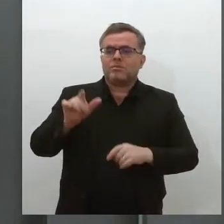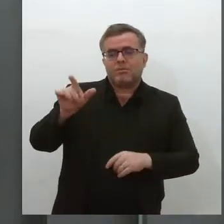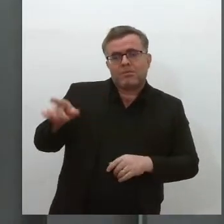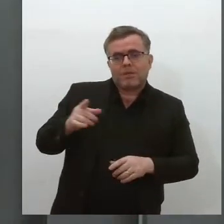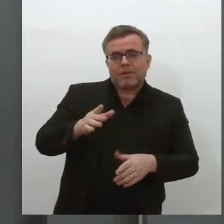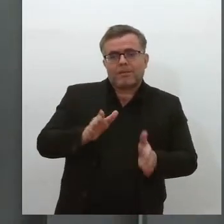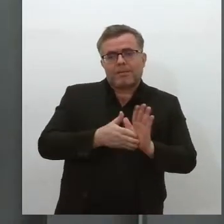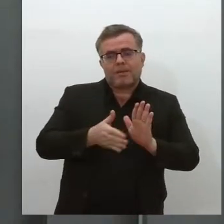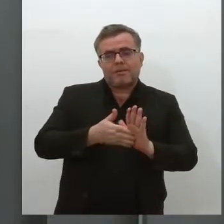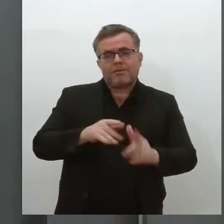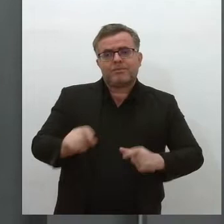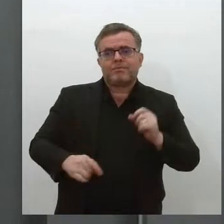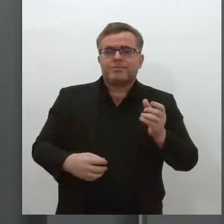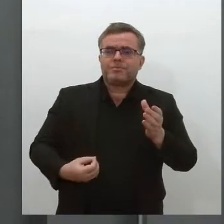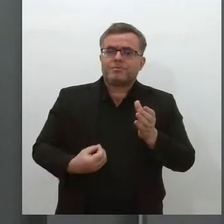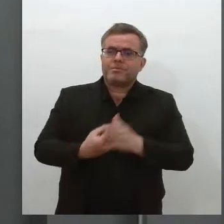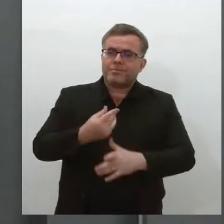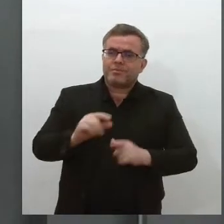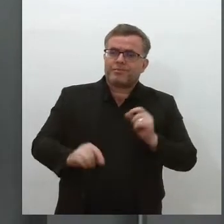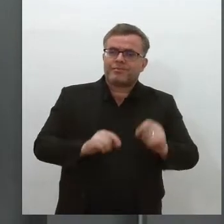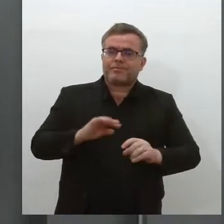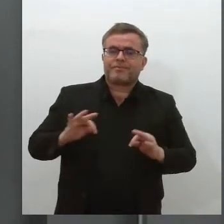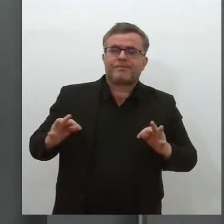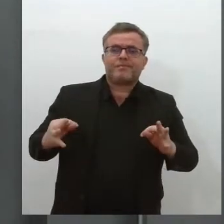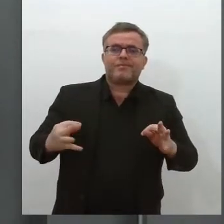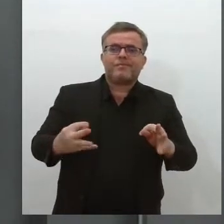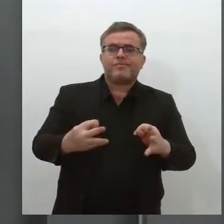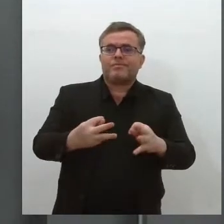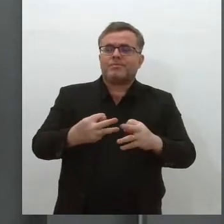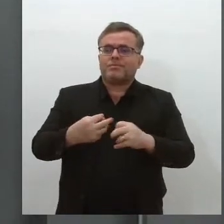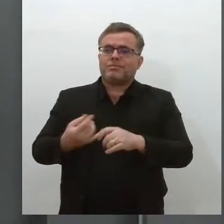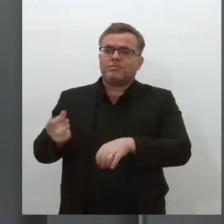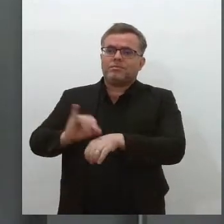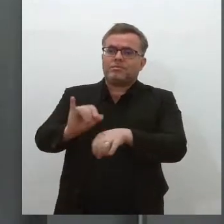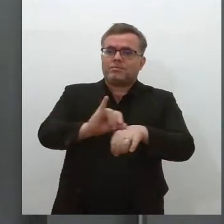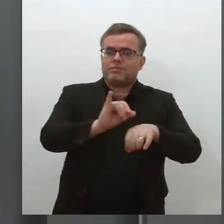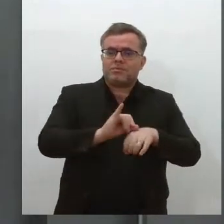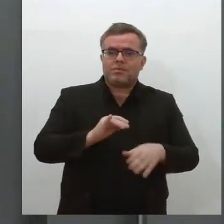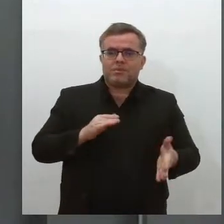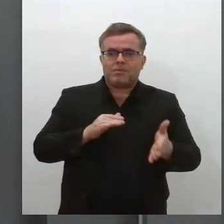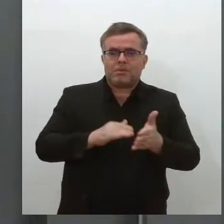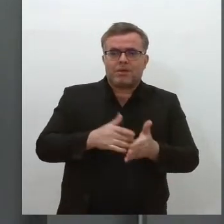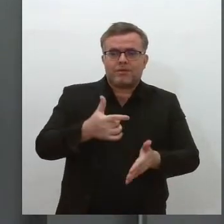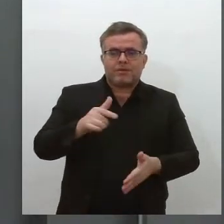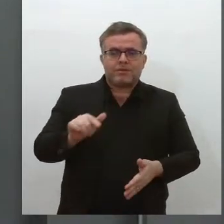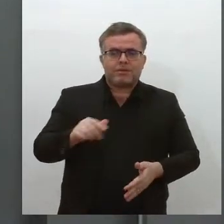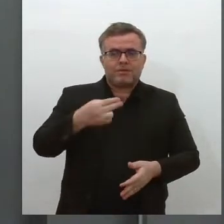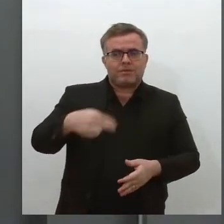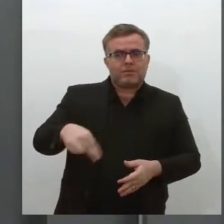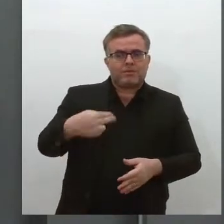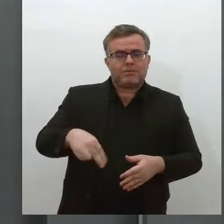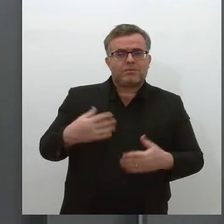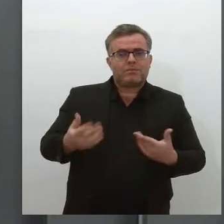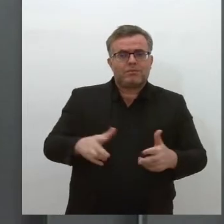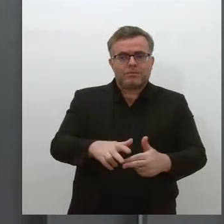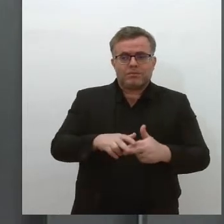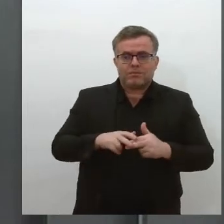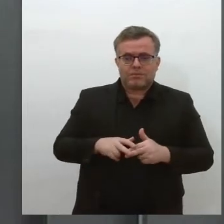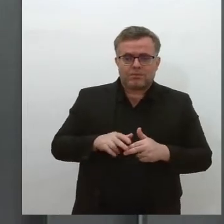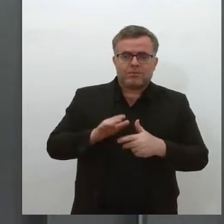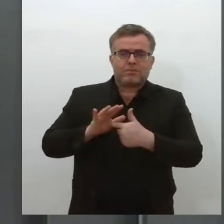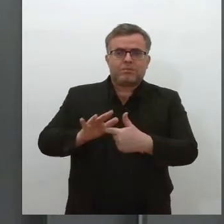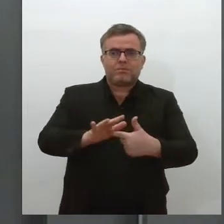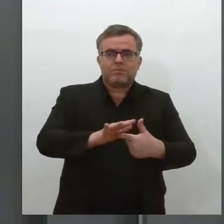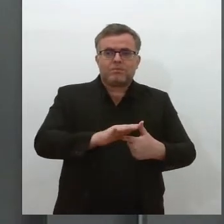do 5G puro em todas as capitais até 27 de novembro. A data, no entanto, poderá ser antecipada